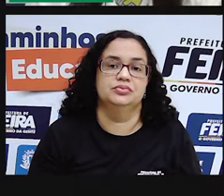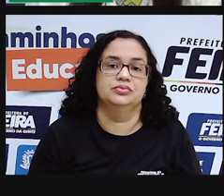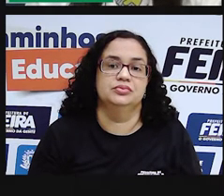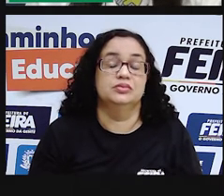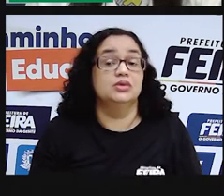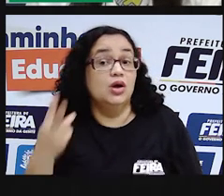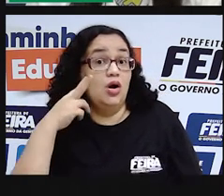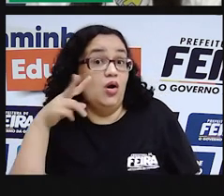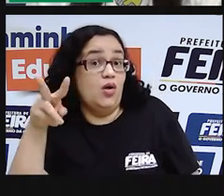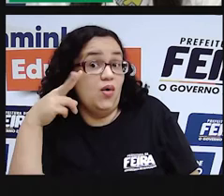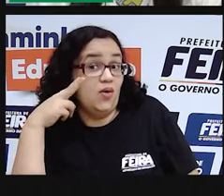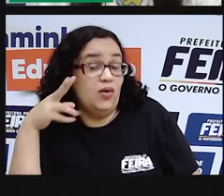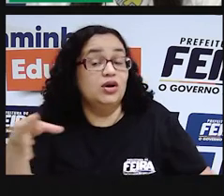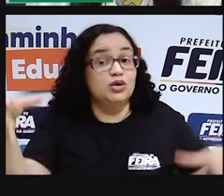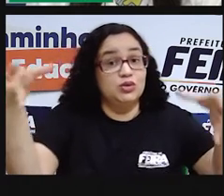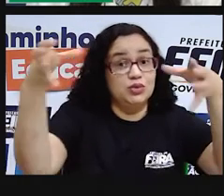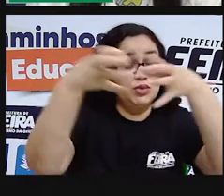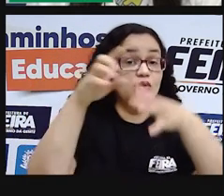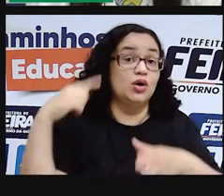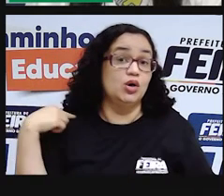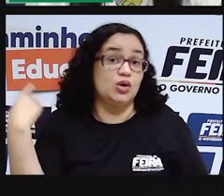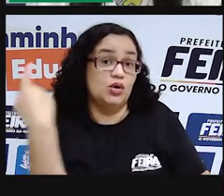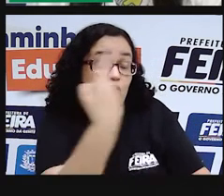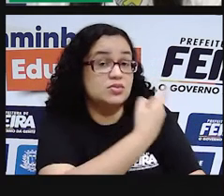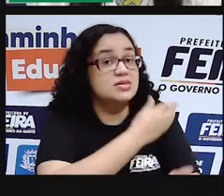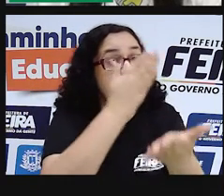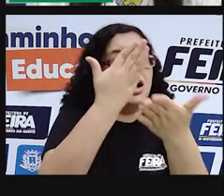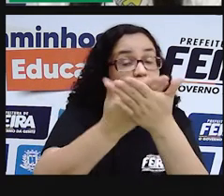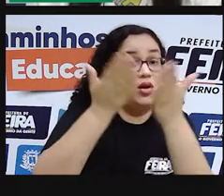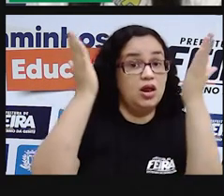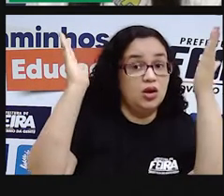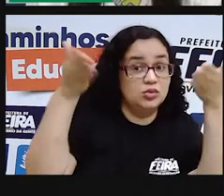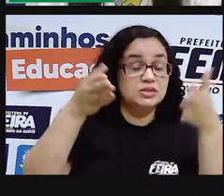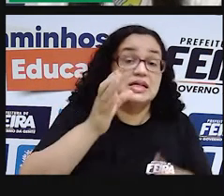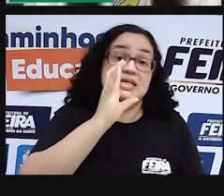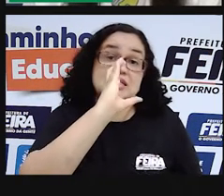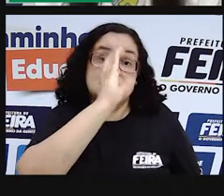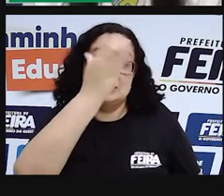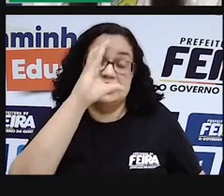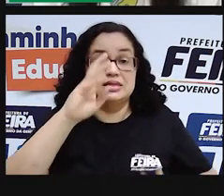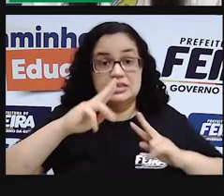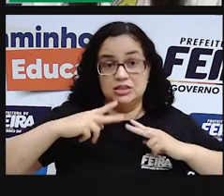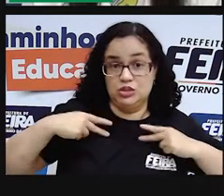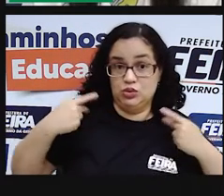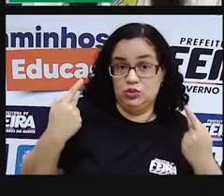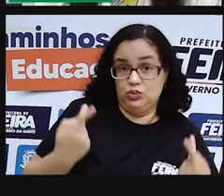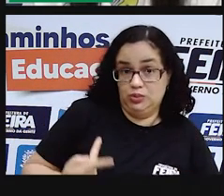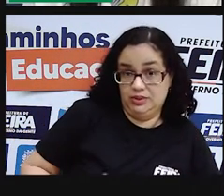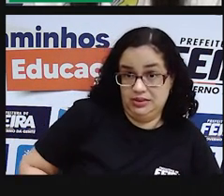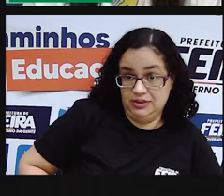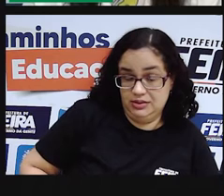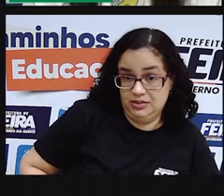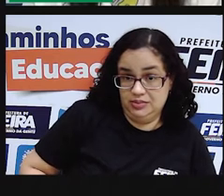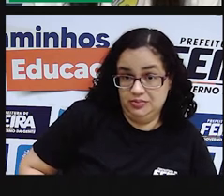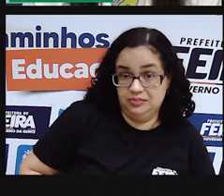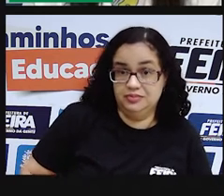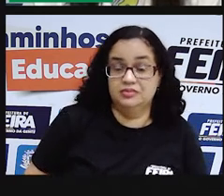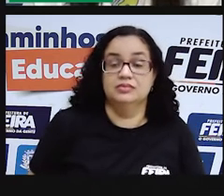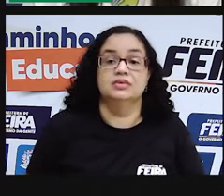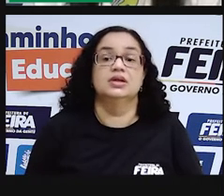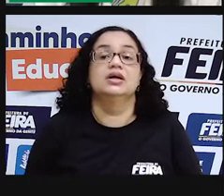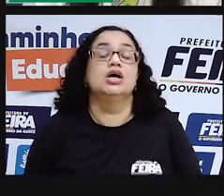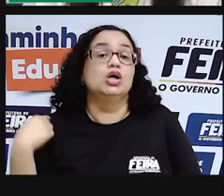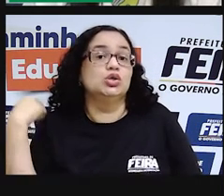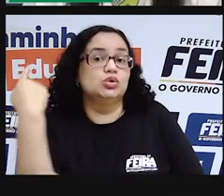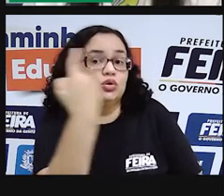Olhem só, turma, nossa aula hoje é de ciências humanas e